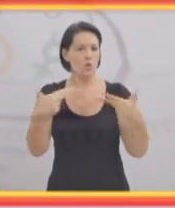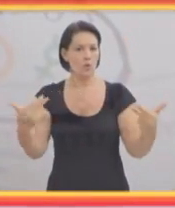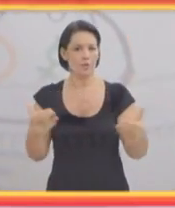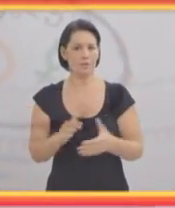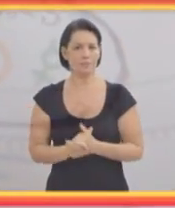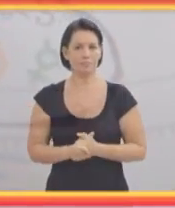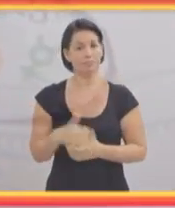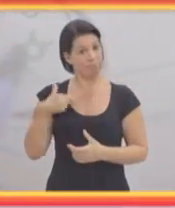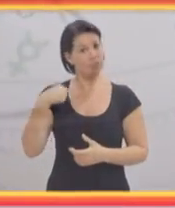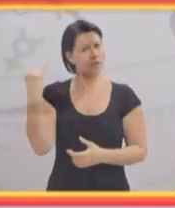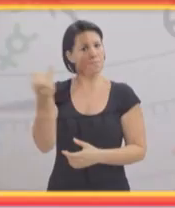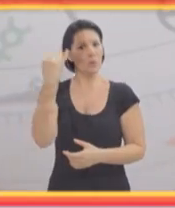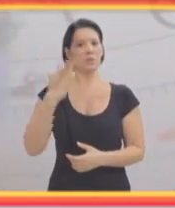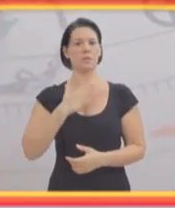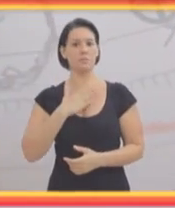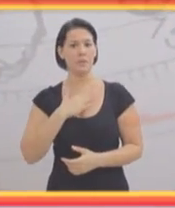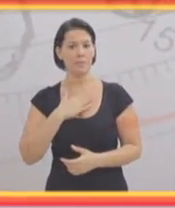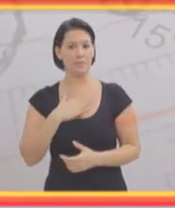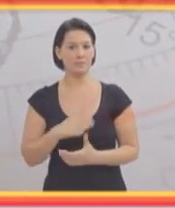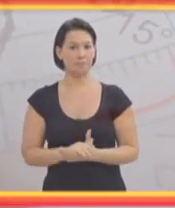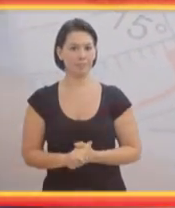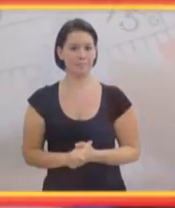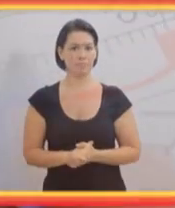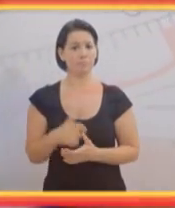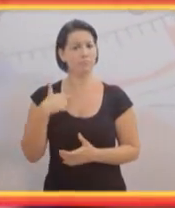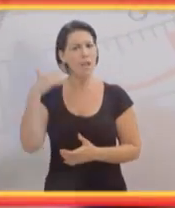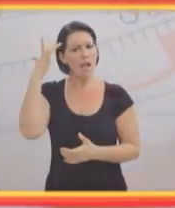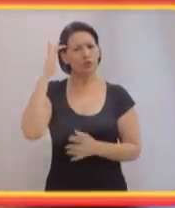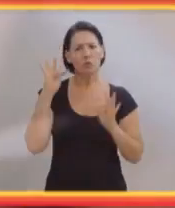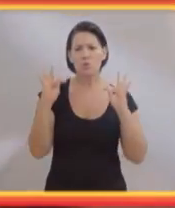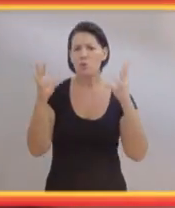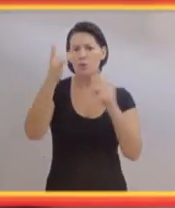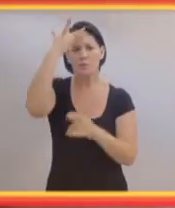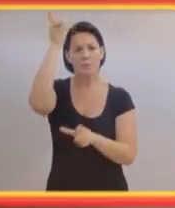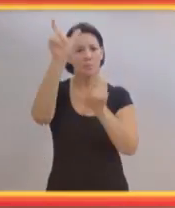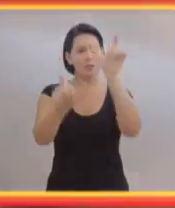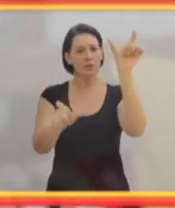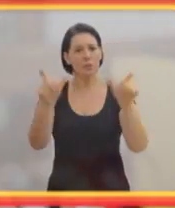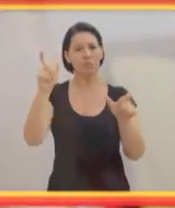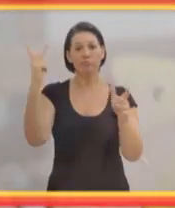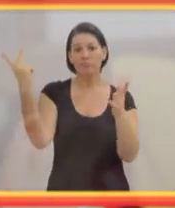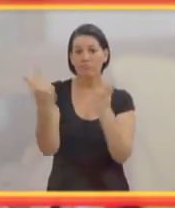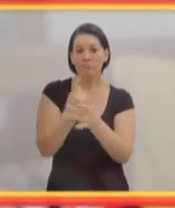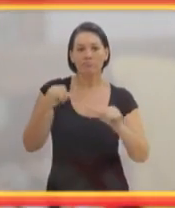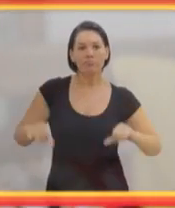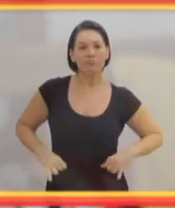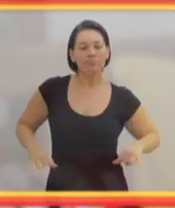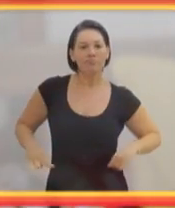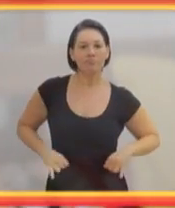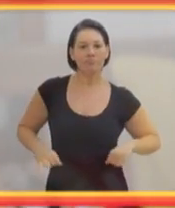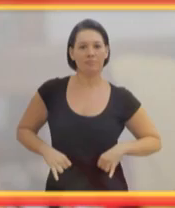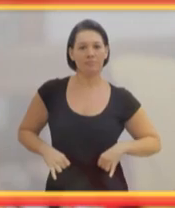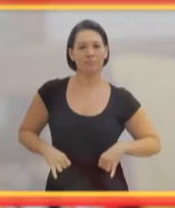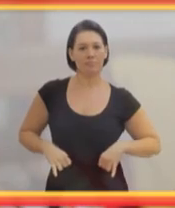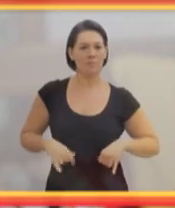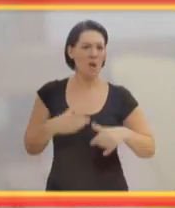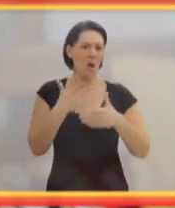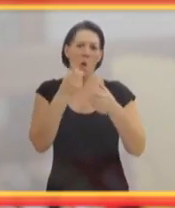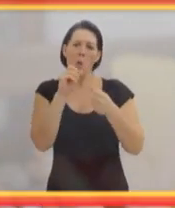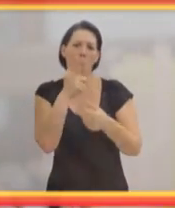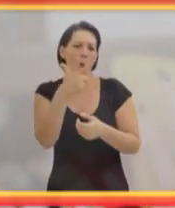que estar produzindo alguma coisa. Então para mim isso é importante. Eu acho que para todas as pessoas que sofreram um acidente,